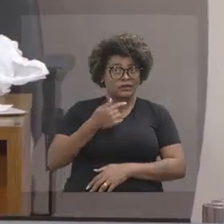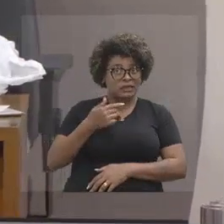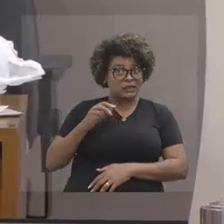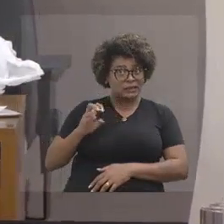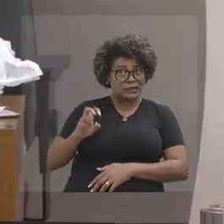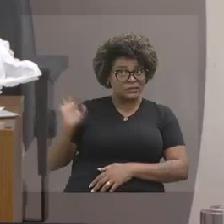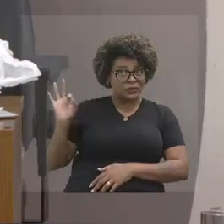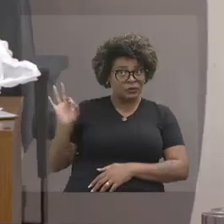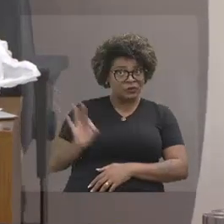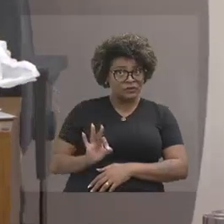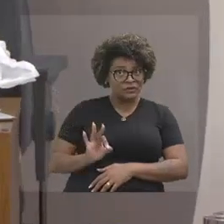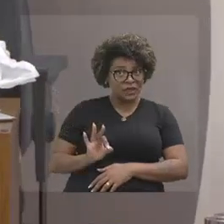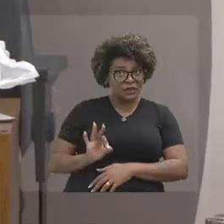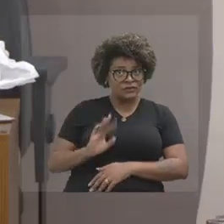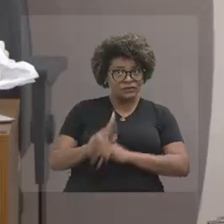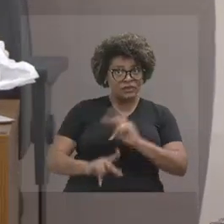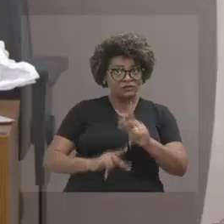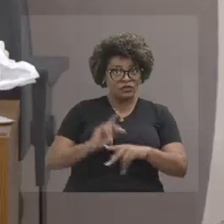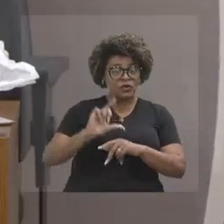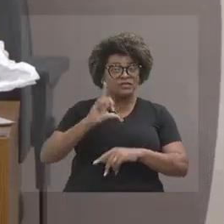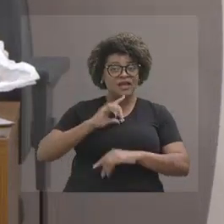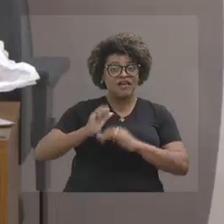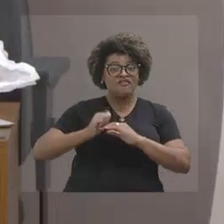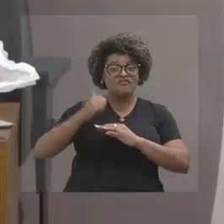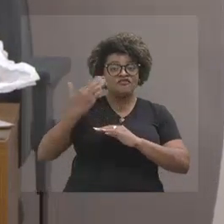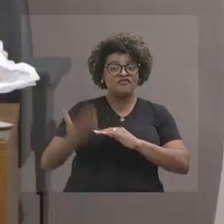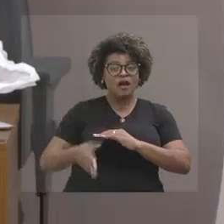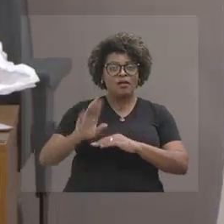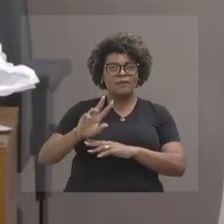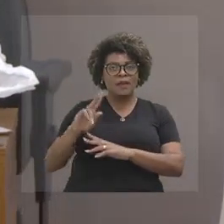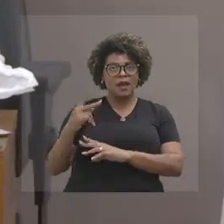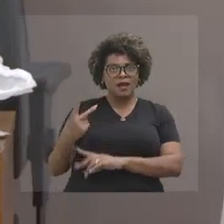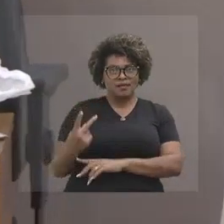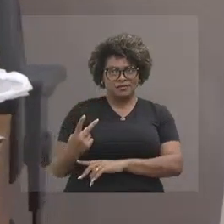população está fora de Belo Horizonte, está fora da região metropolitana.